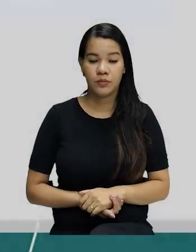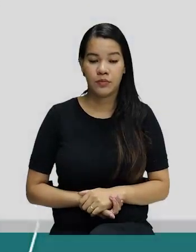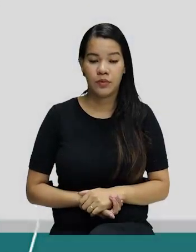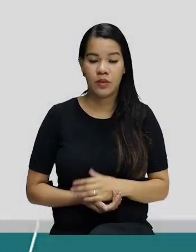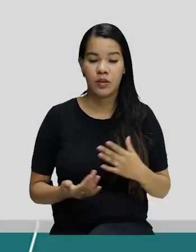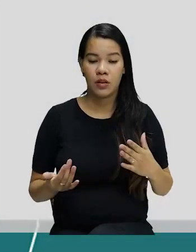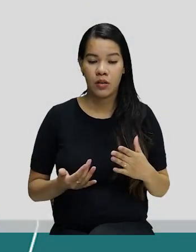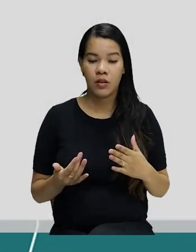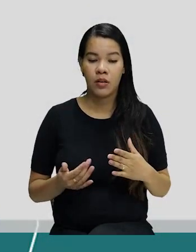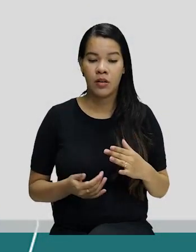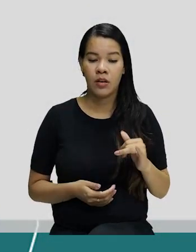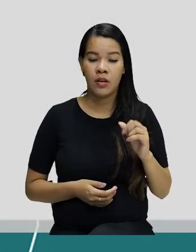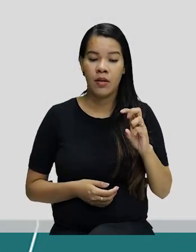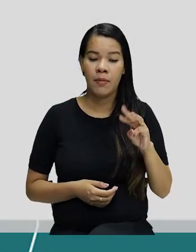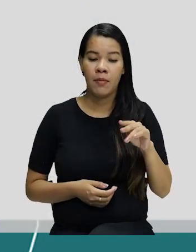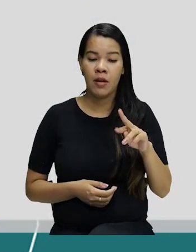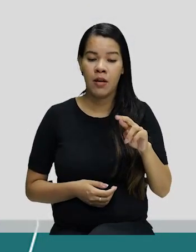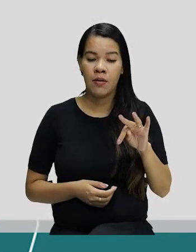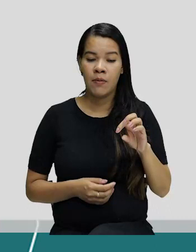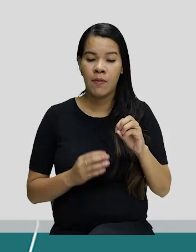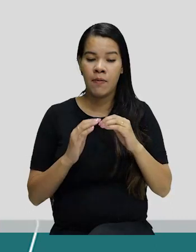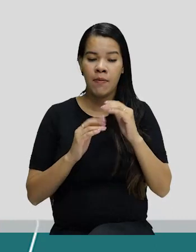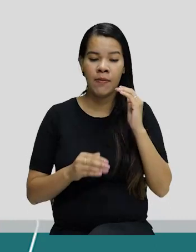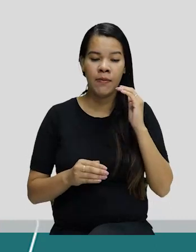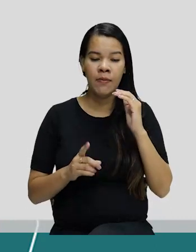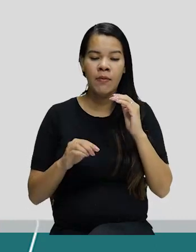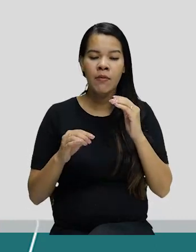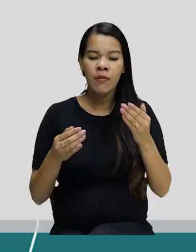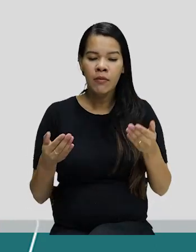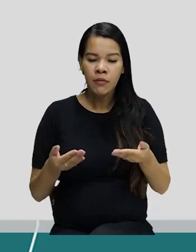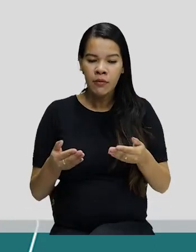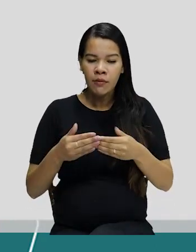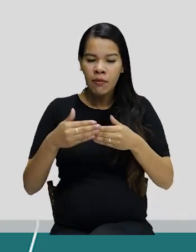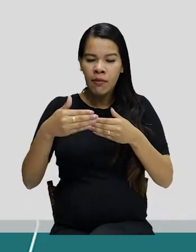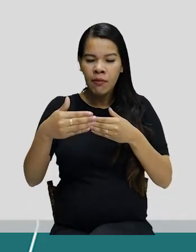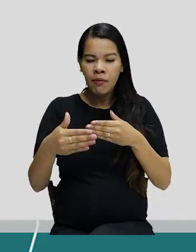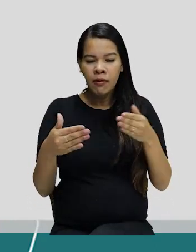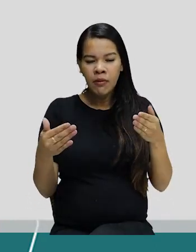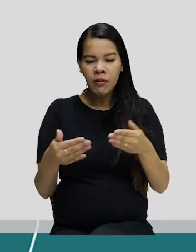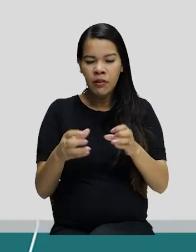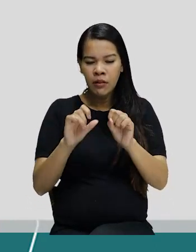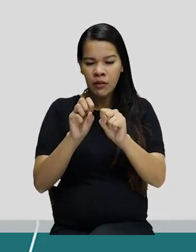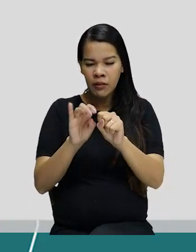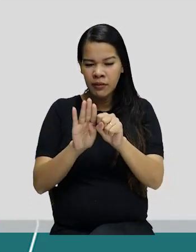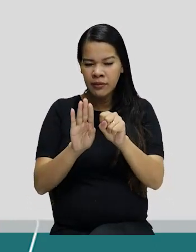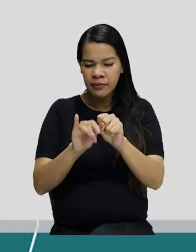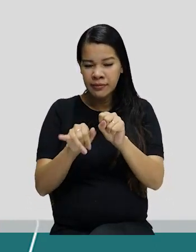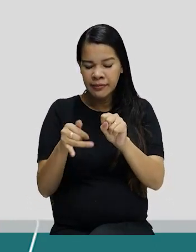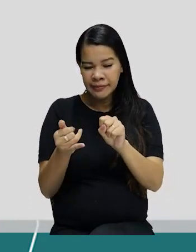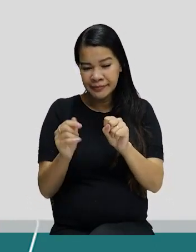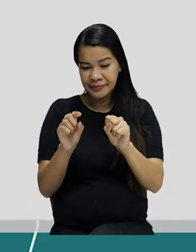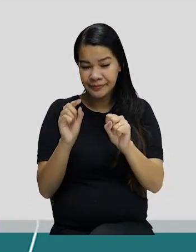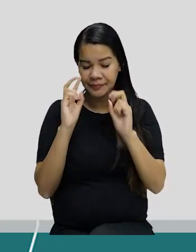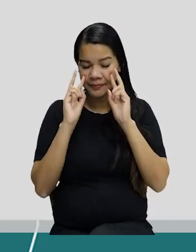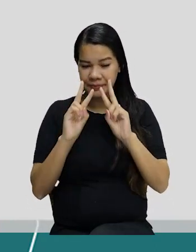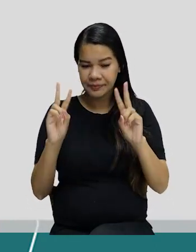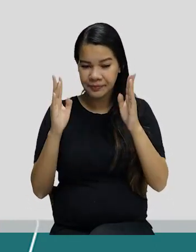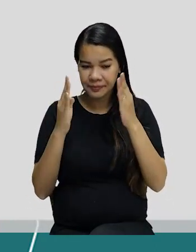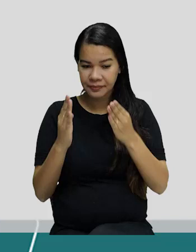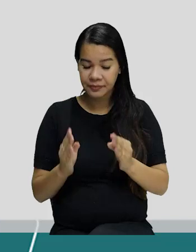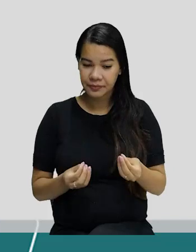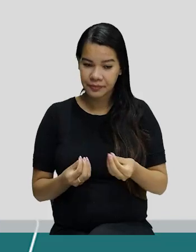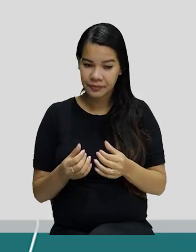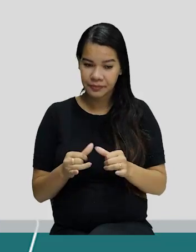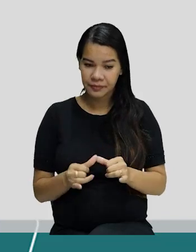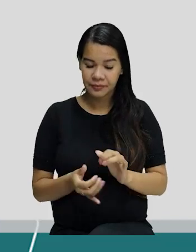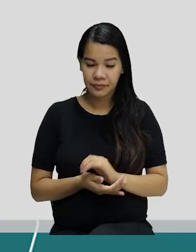O imperativo negativo, ele é conjugado conforme o presente do subjuntivo. Lá vem o presente do subjuntivo, de novo, entrando aí na jogada. Então, como